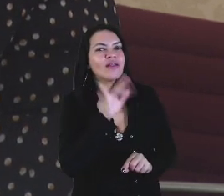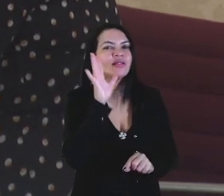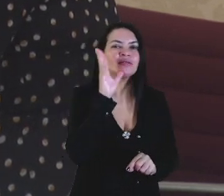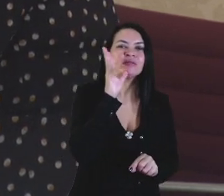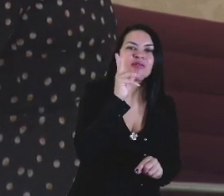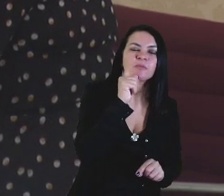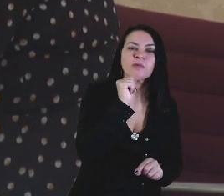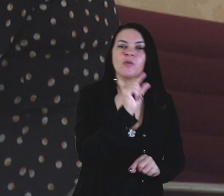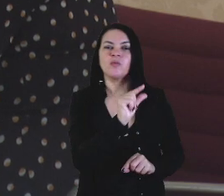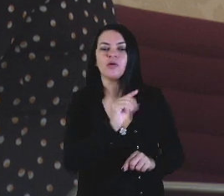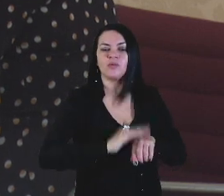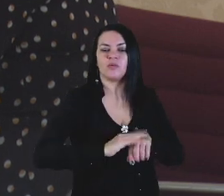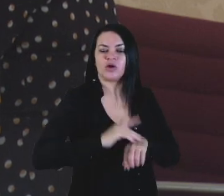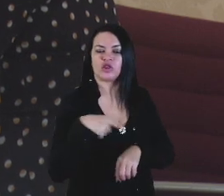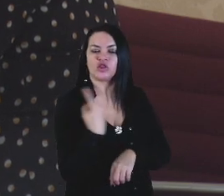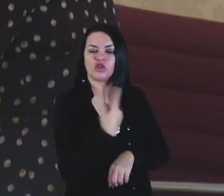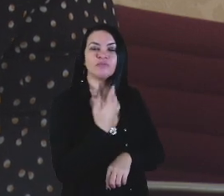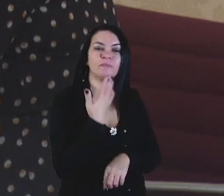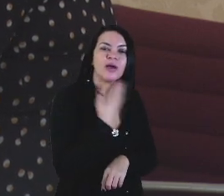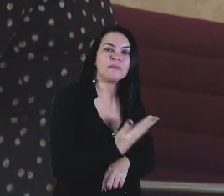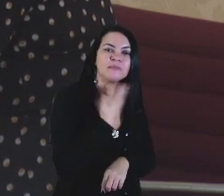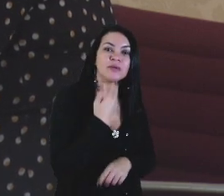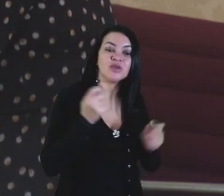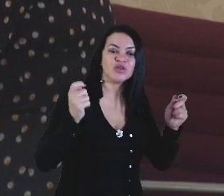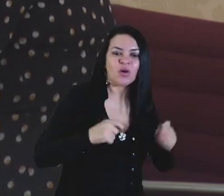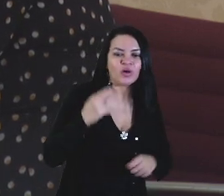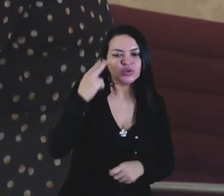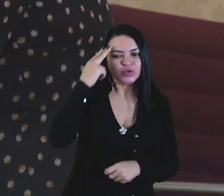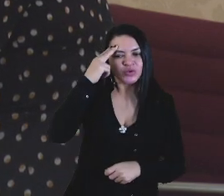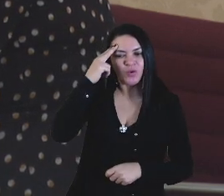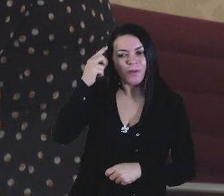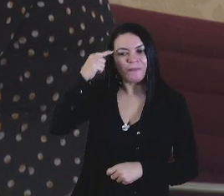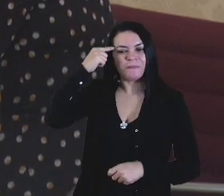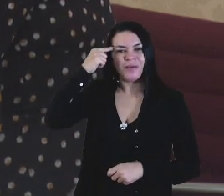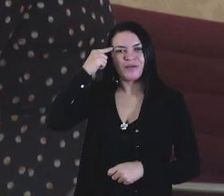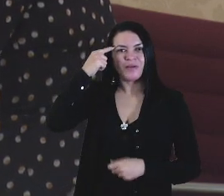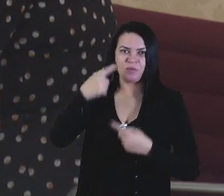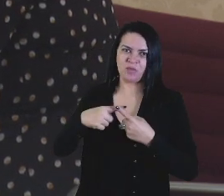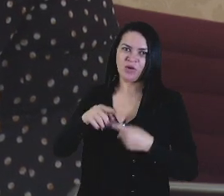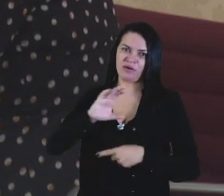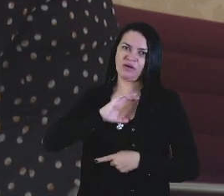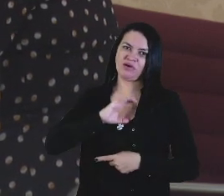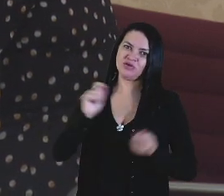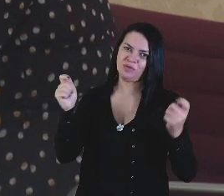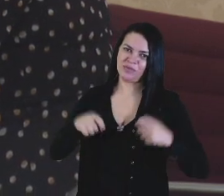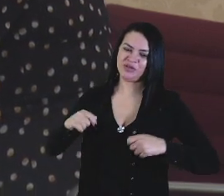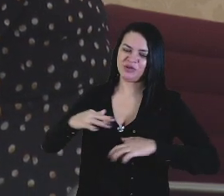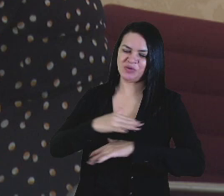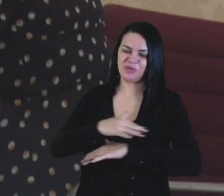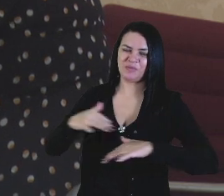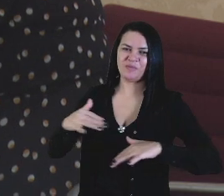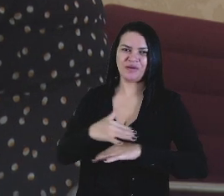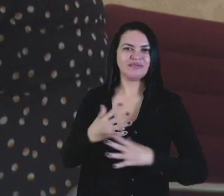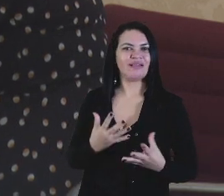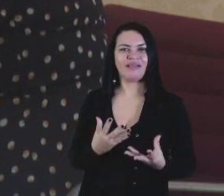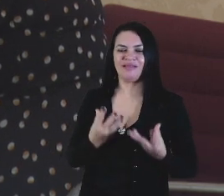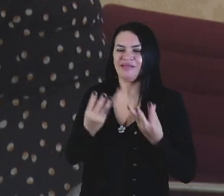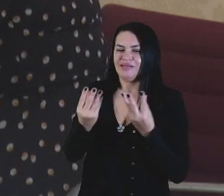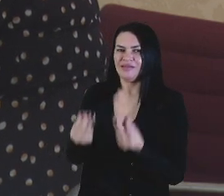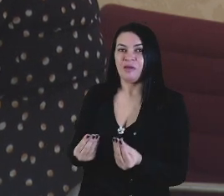mais que esse sonho que nós podíamos ter. E nós temos esse sonho, quem sabe, que Caxias merece, porque é uma cidade que recebe